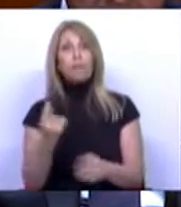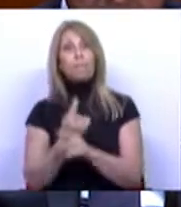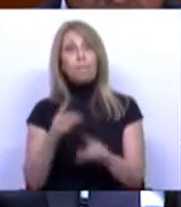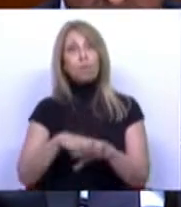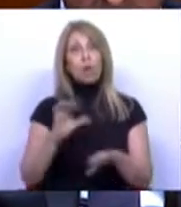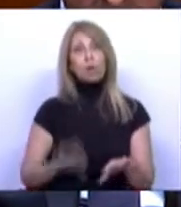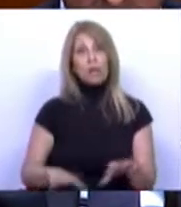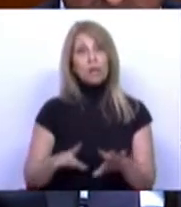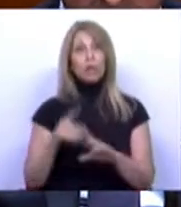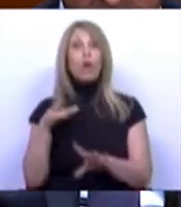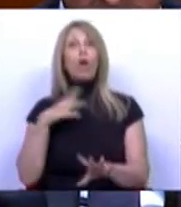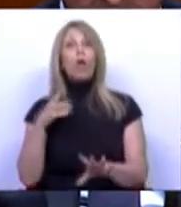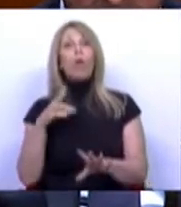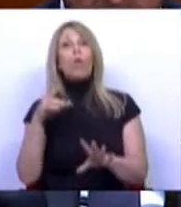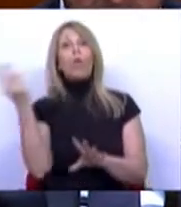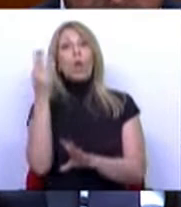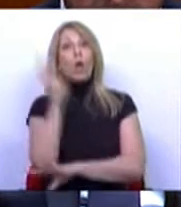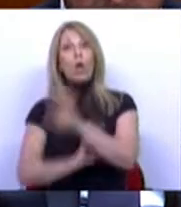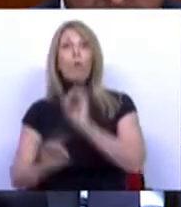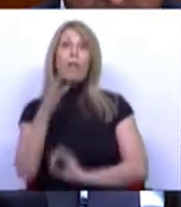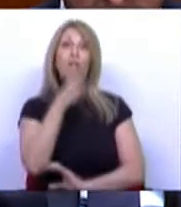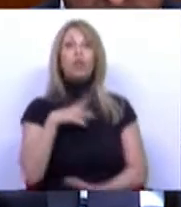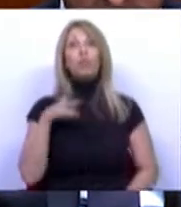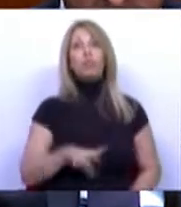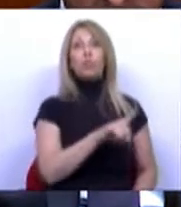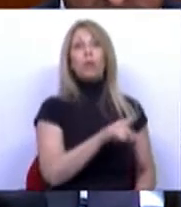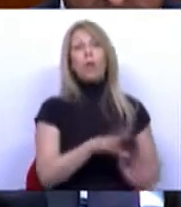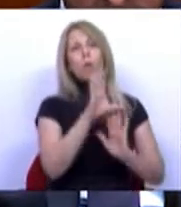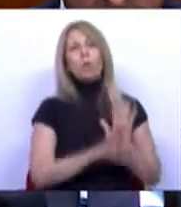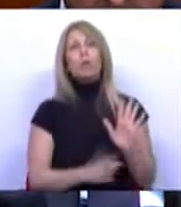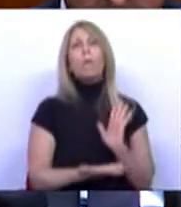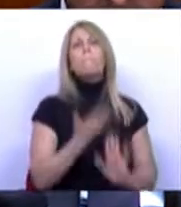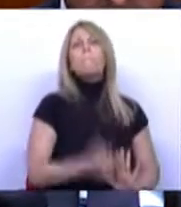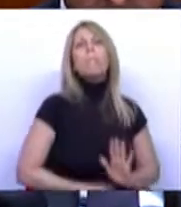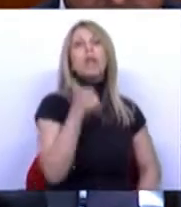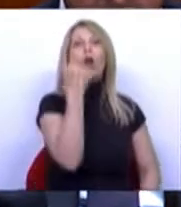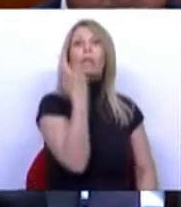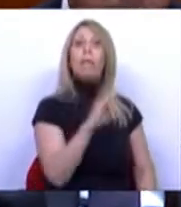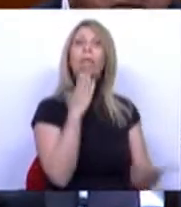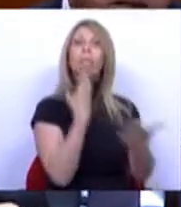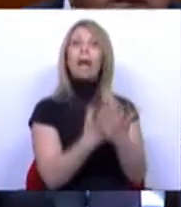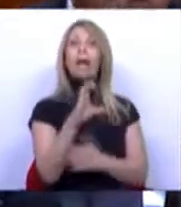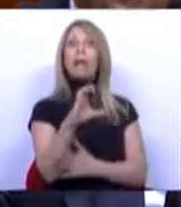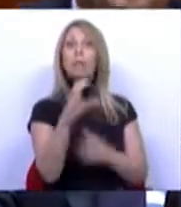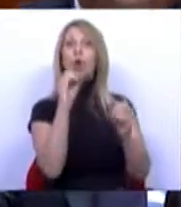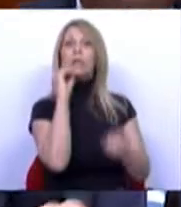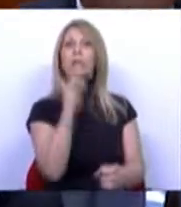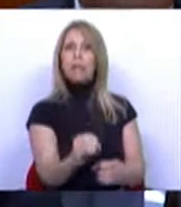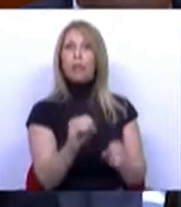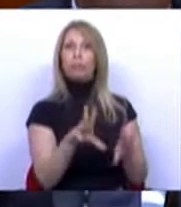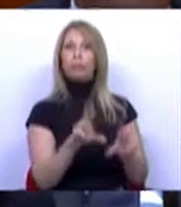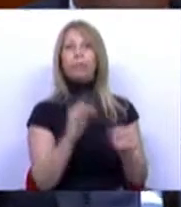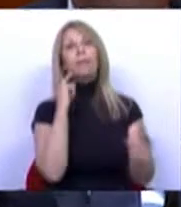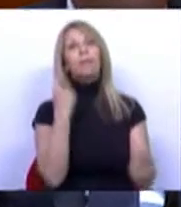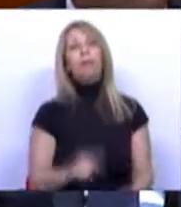dos países da União Europeia, o que está em melhores condições para atingir a neutralidade carbónica. Agora, o que é que nós temos que fazer é continuar este